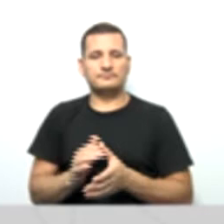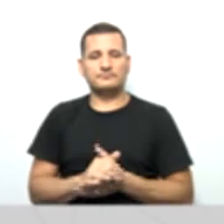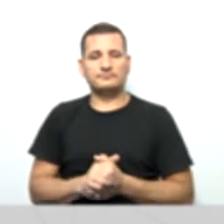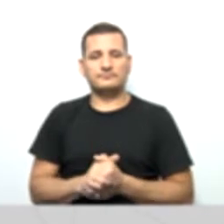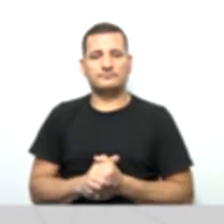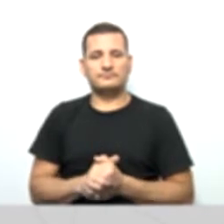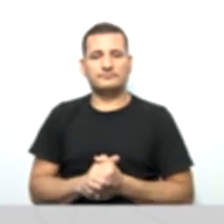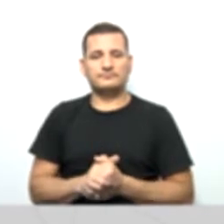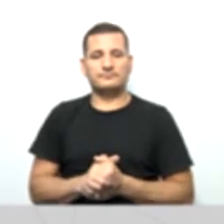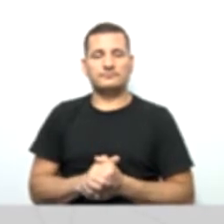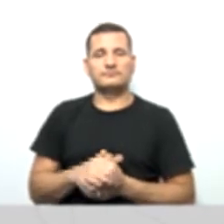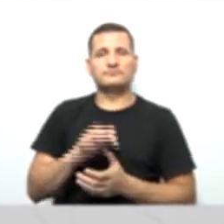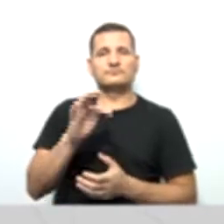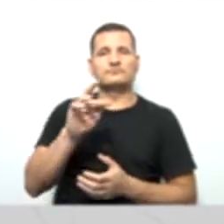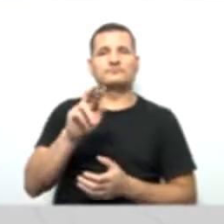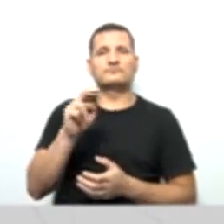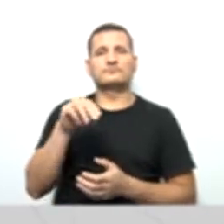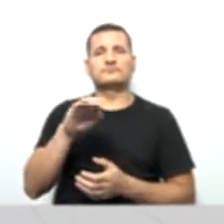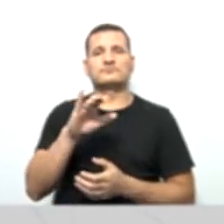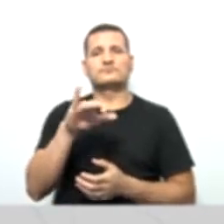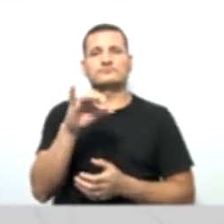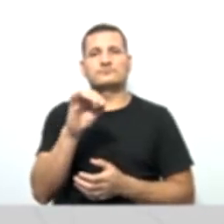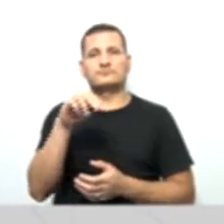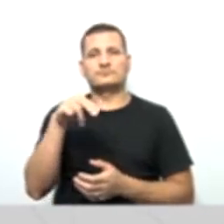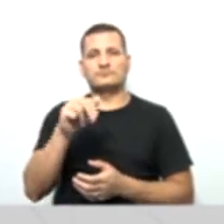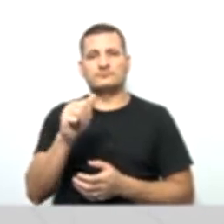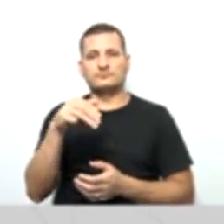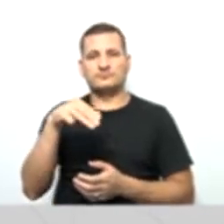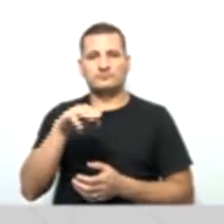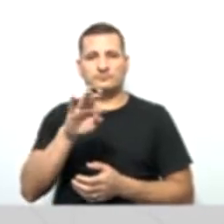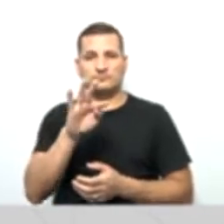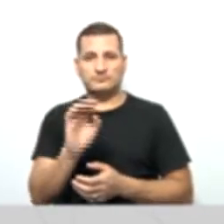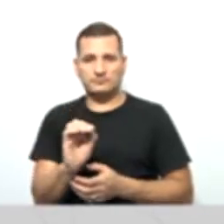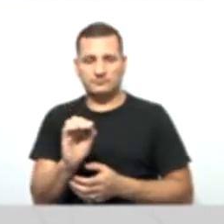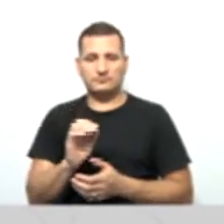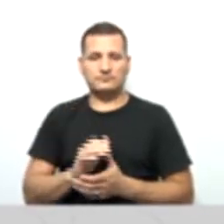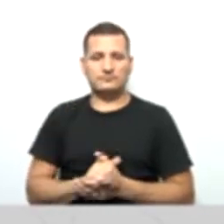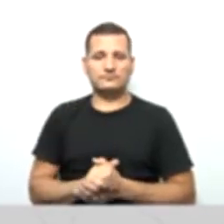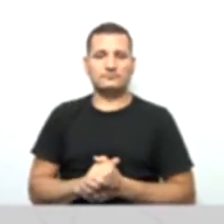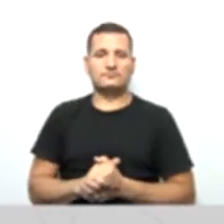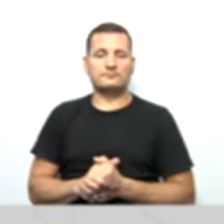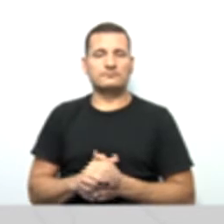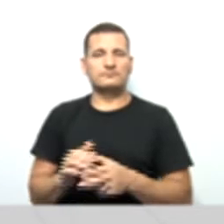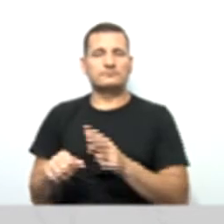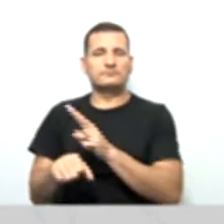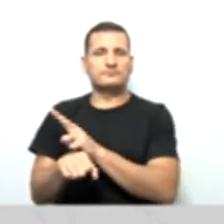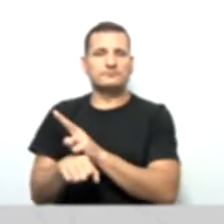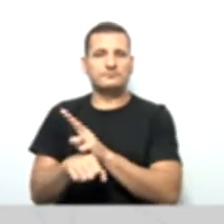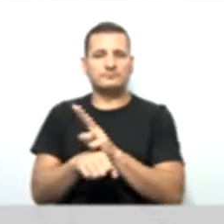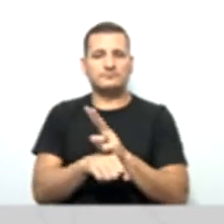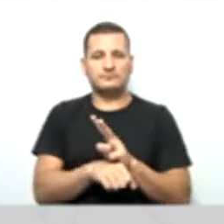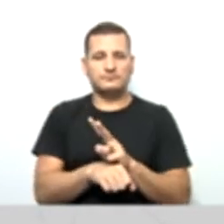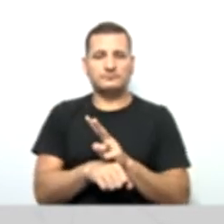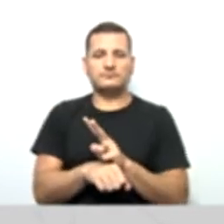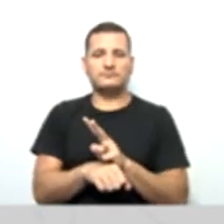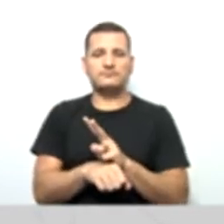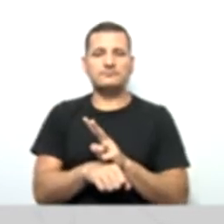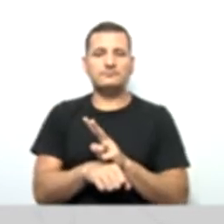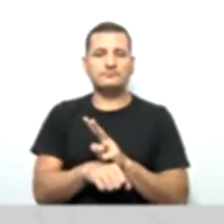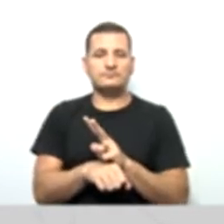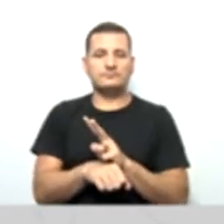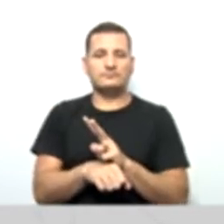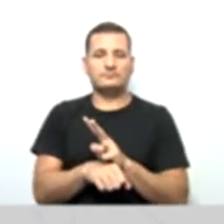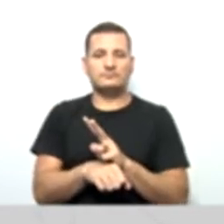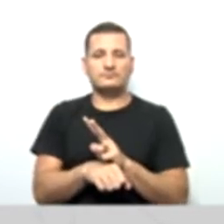Credores por funcionamento. Os saldos dos empréstimos ou financiamentos